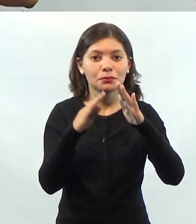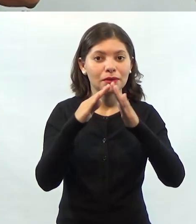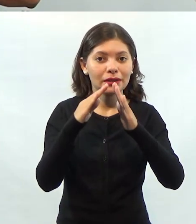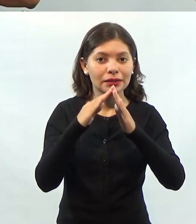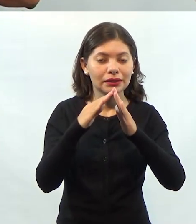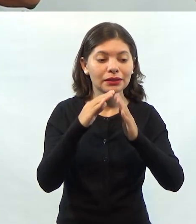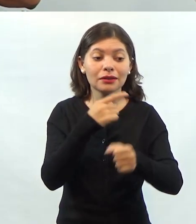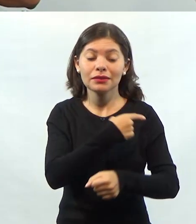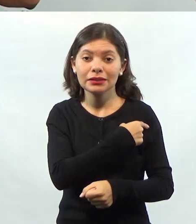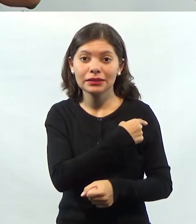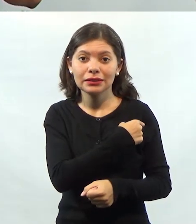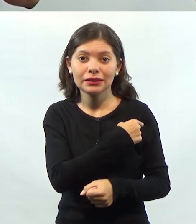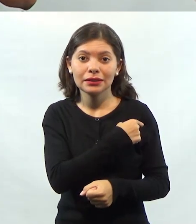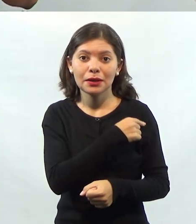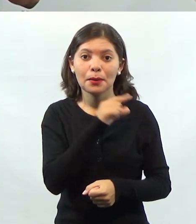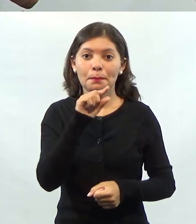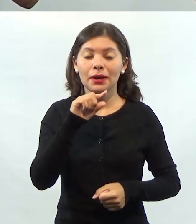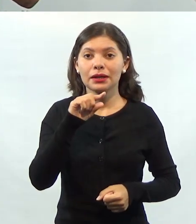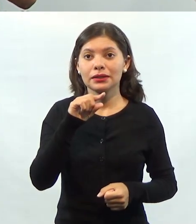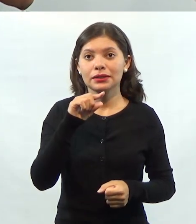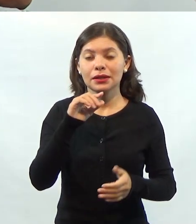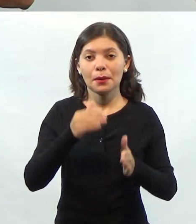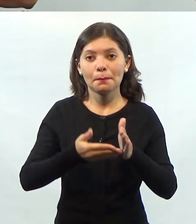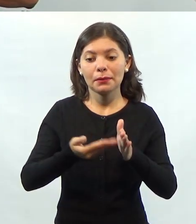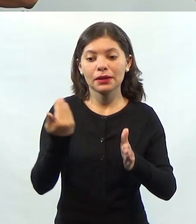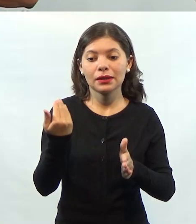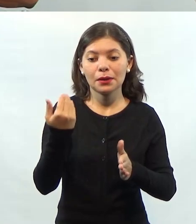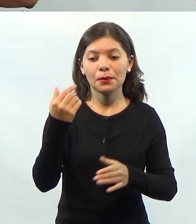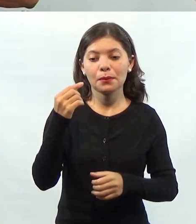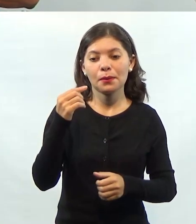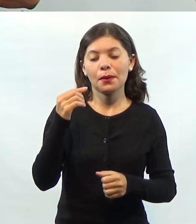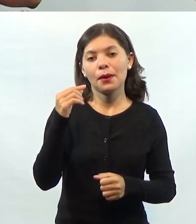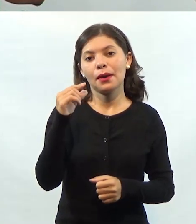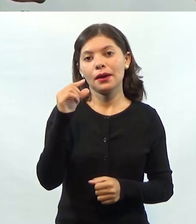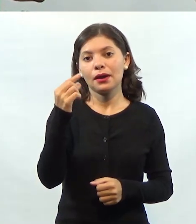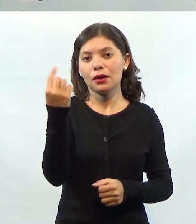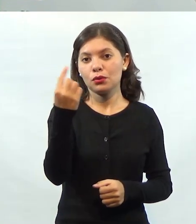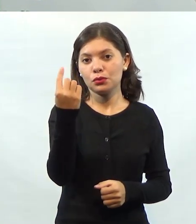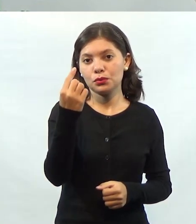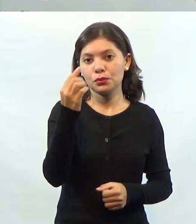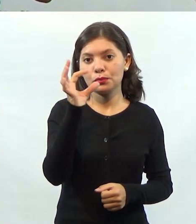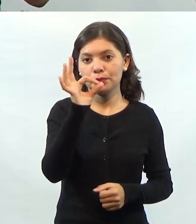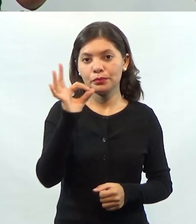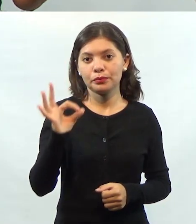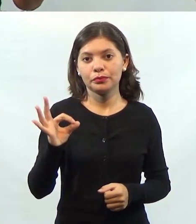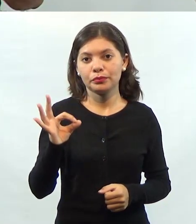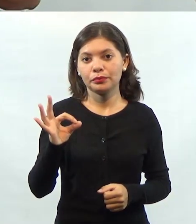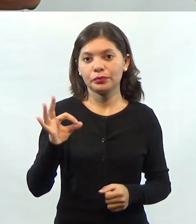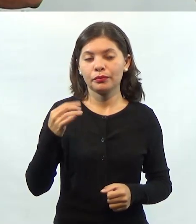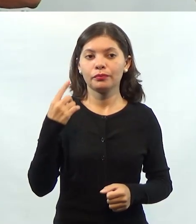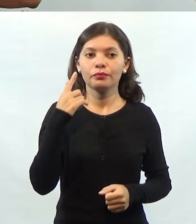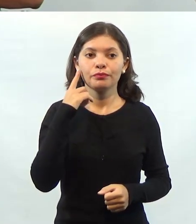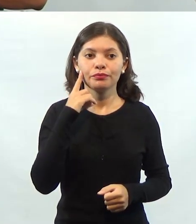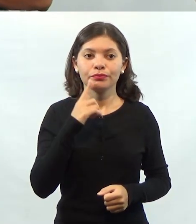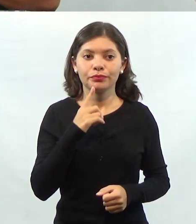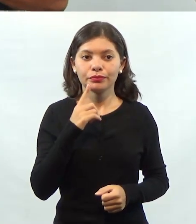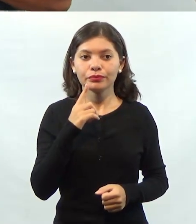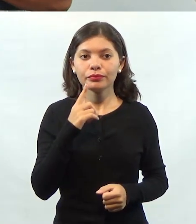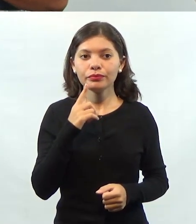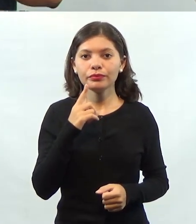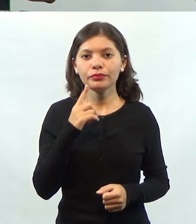perda foi de menos de 1%, enquanto os Estados Unidos gerou muita perda.